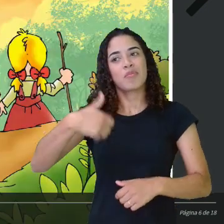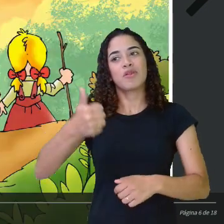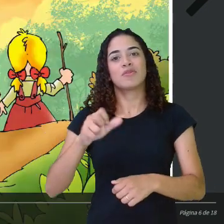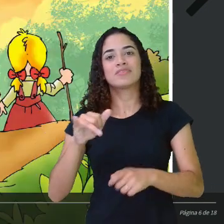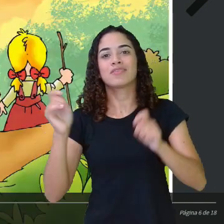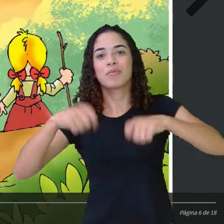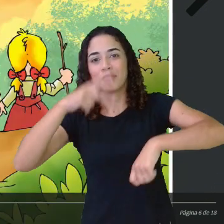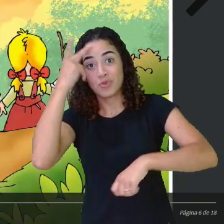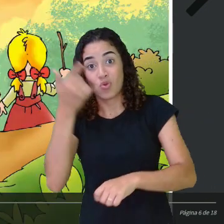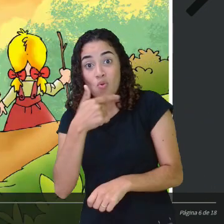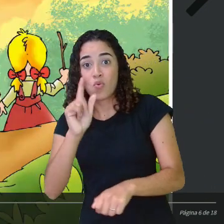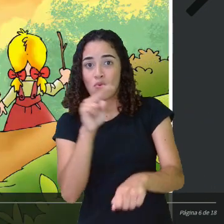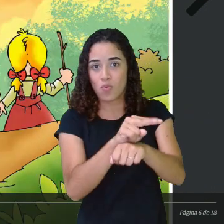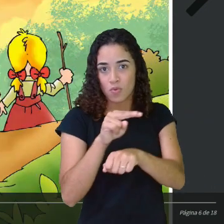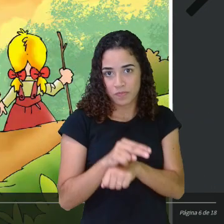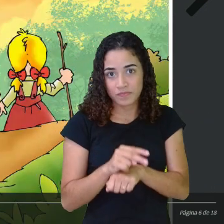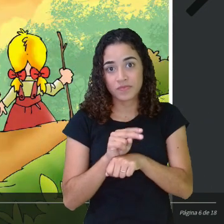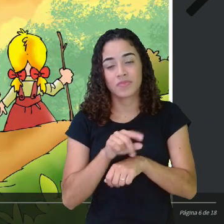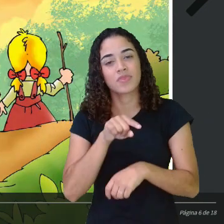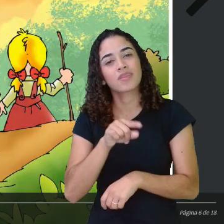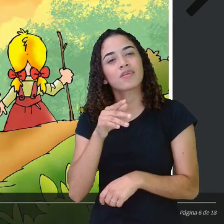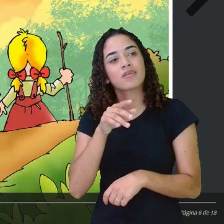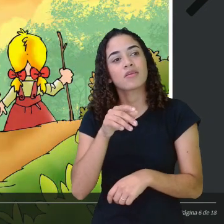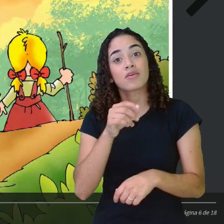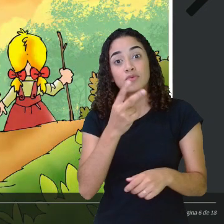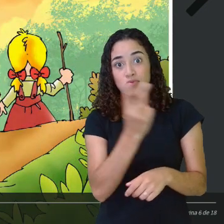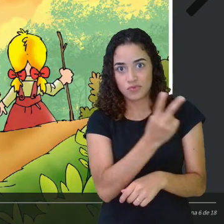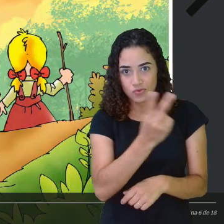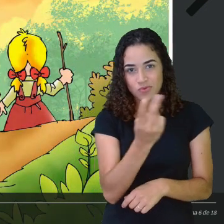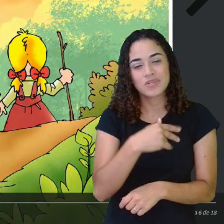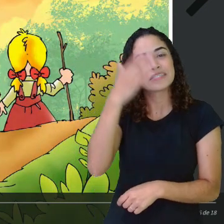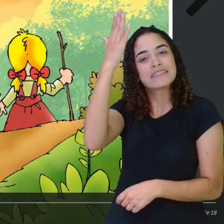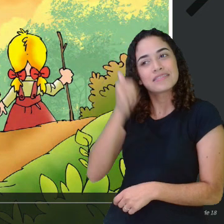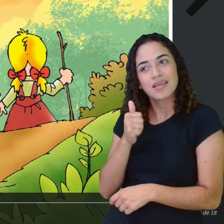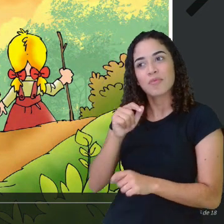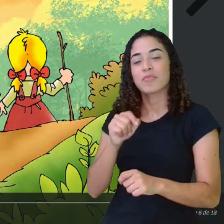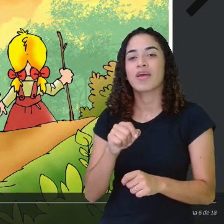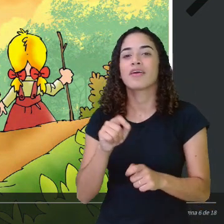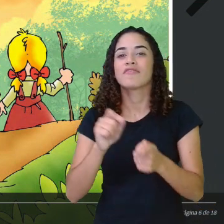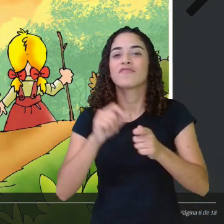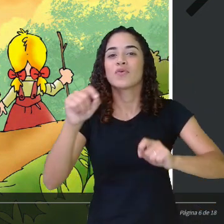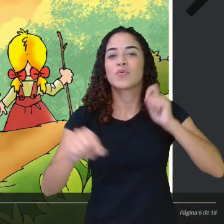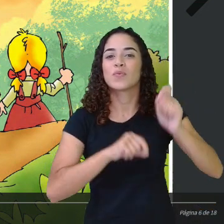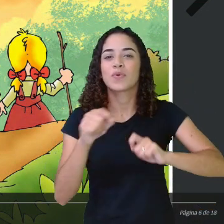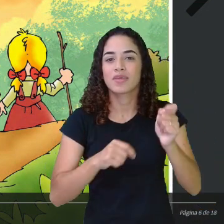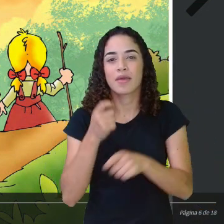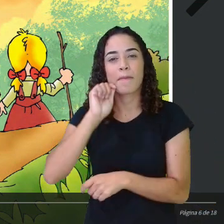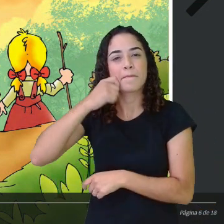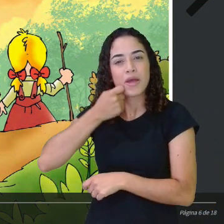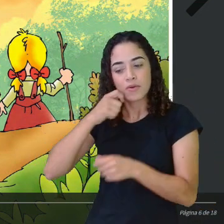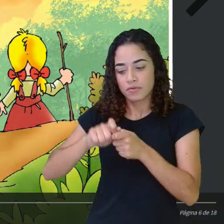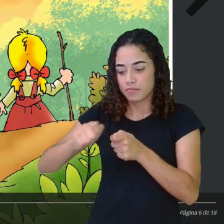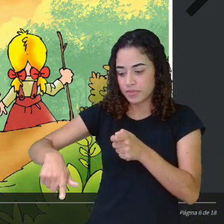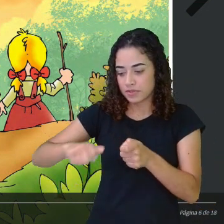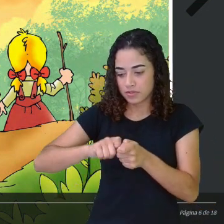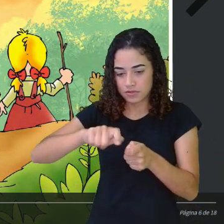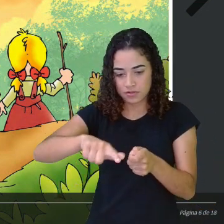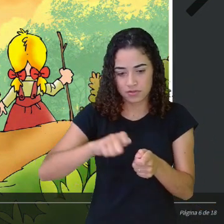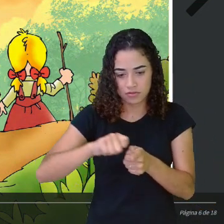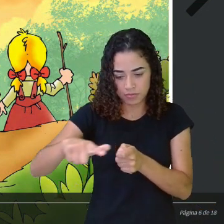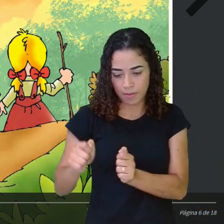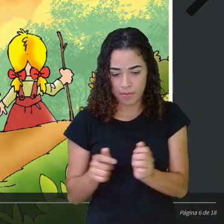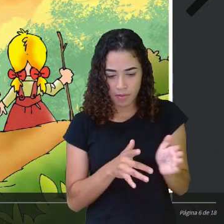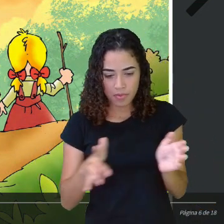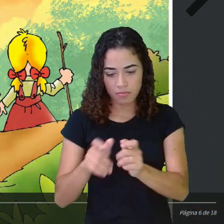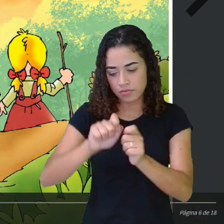criá-los. Sabendo dos planos do pai, João pegou um pedaço de pão e foi espalhando migalhas ao longo da